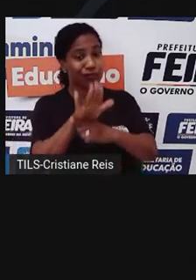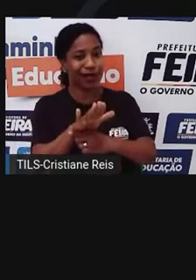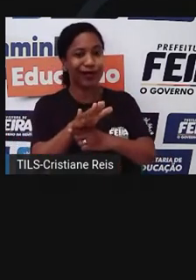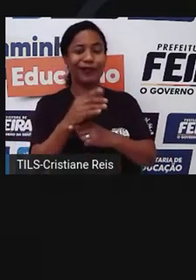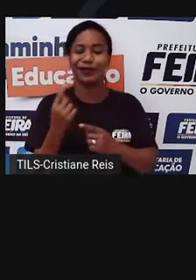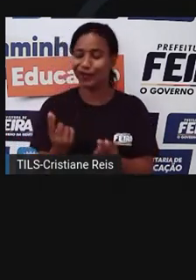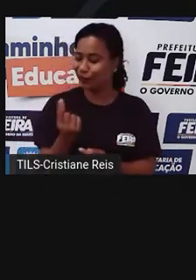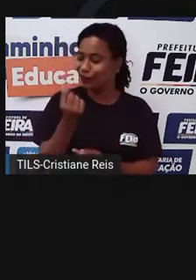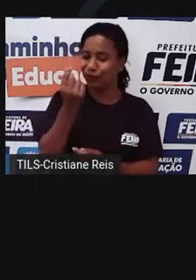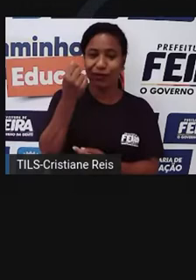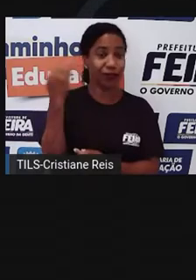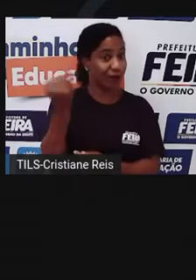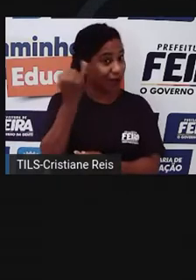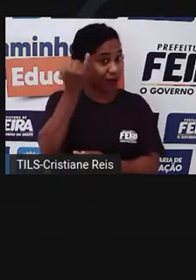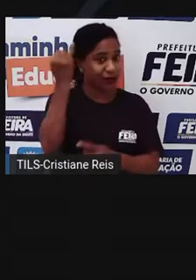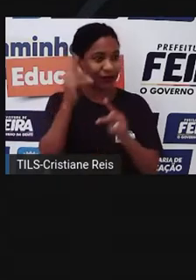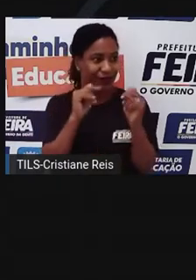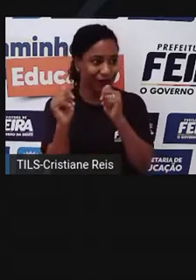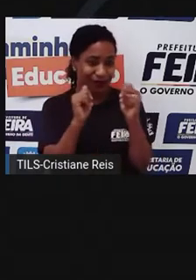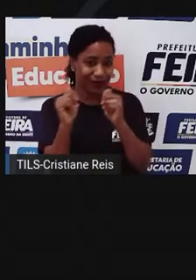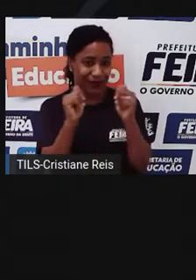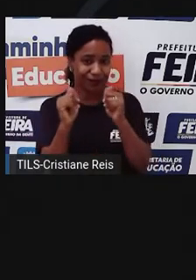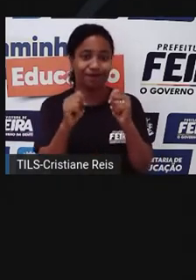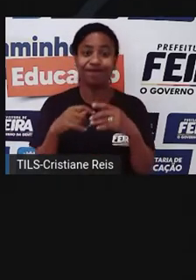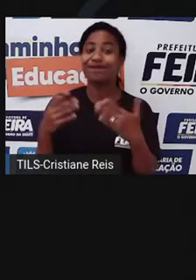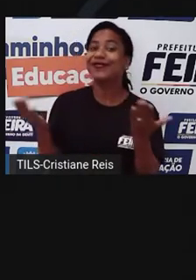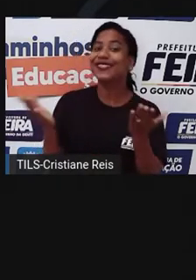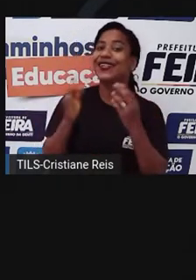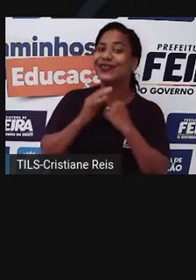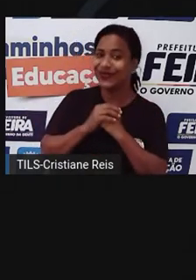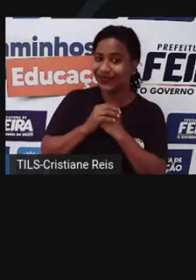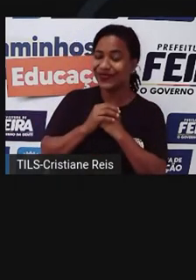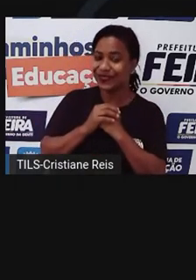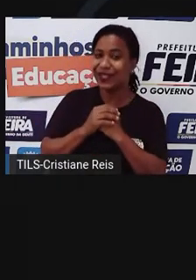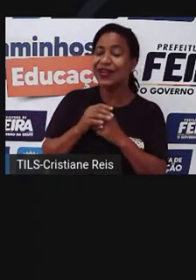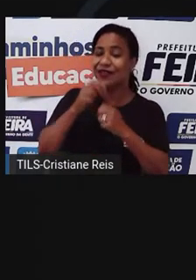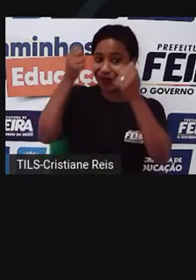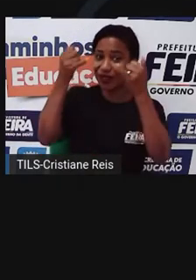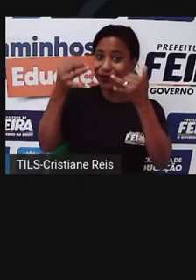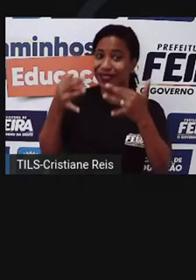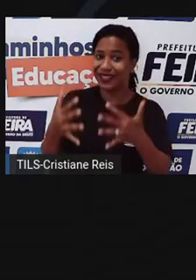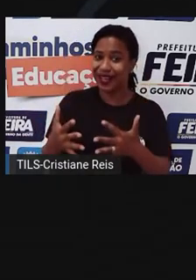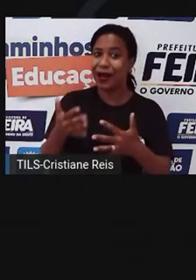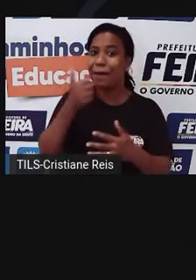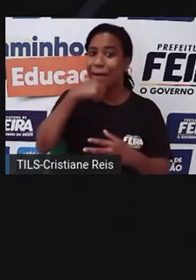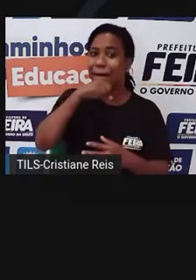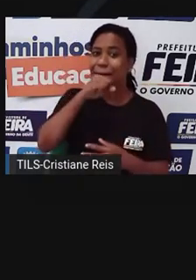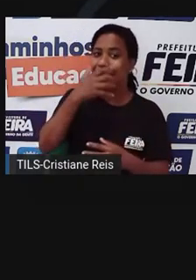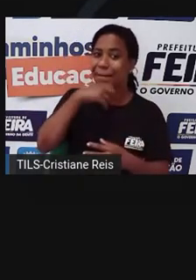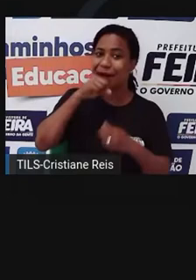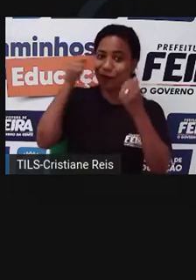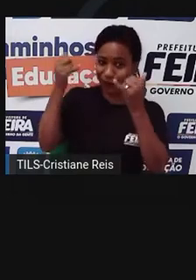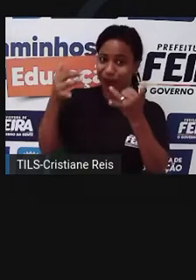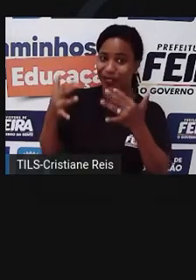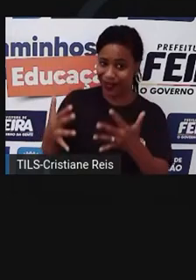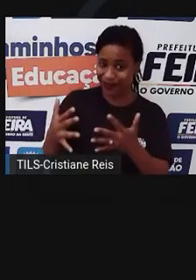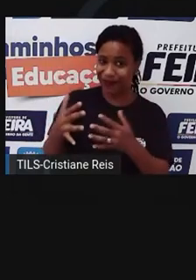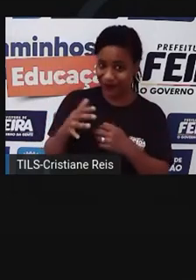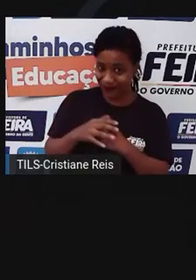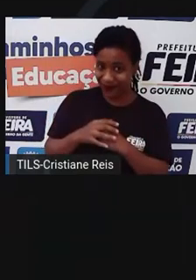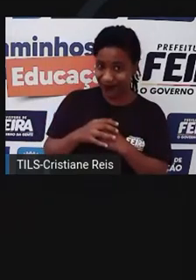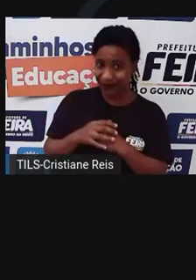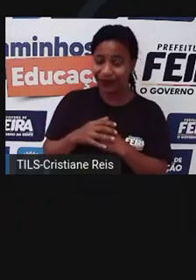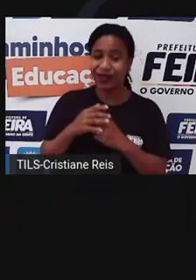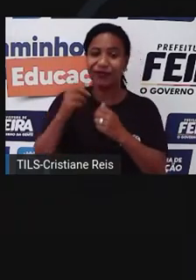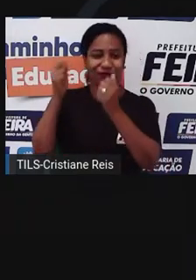do dinheiro e economizar. Legal, Cascão. Vou falar tudo isso pros meus pais. Será que vai dar certo? Não foi fácil,